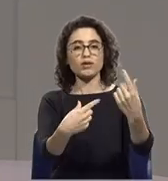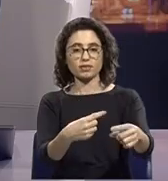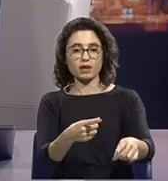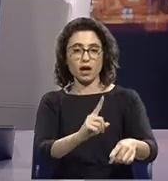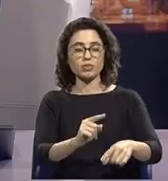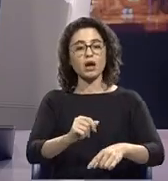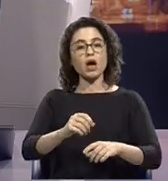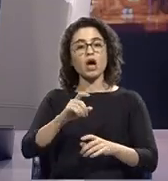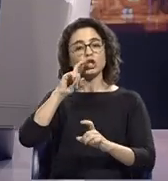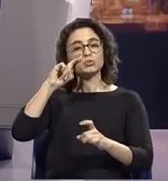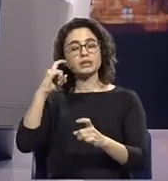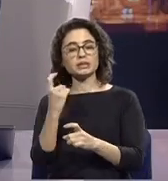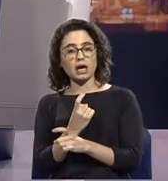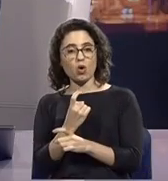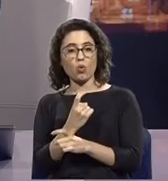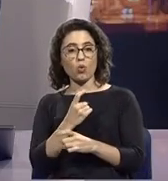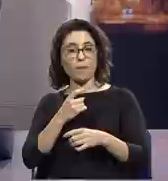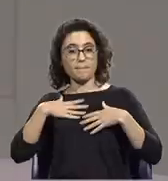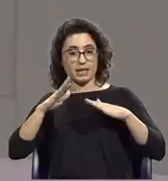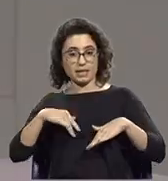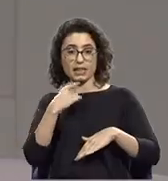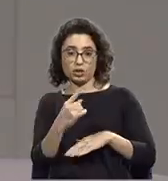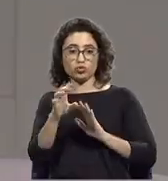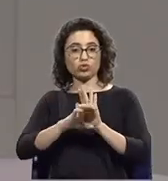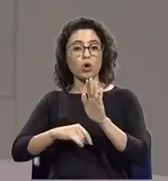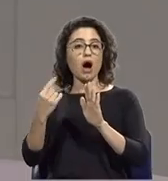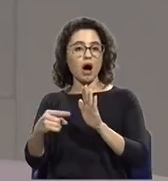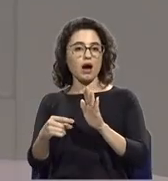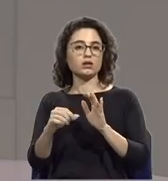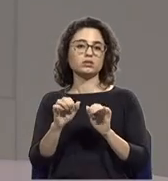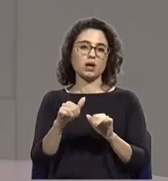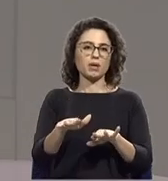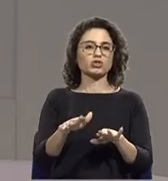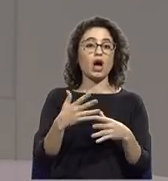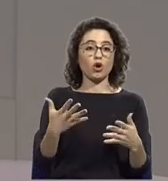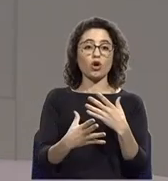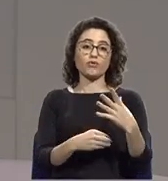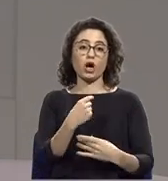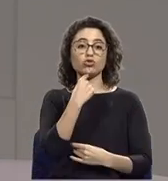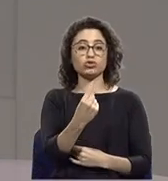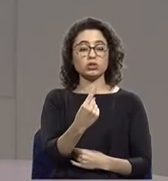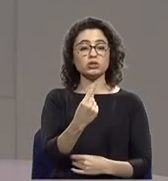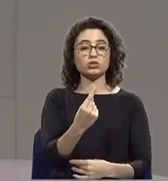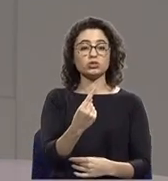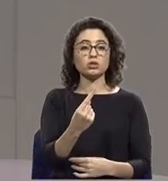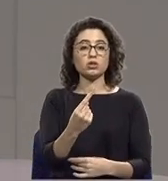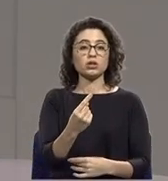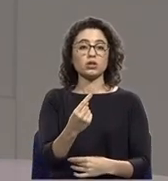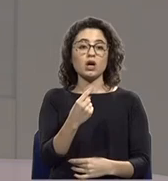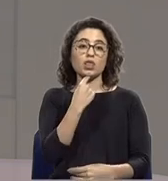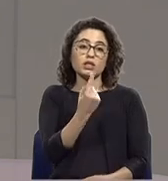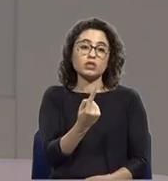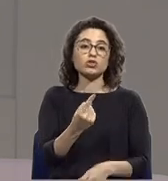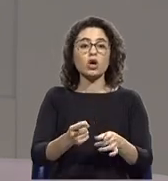condições. Pronto, é isso que se vai ver. Não, mas agora aparecem os advogados dos cavalheiros a dizer que